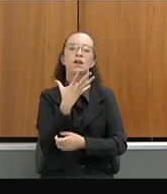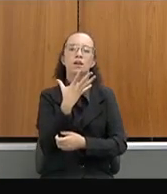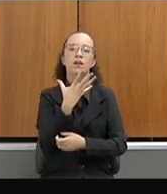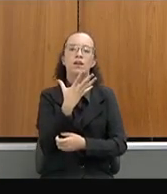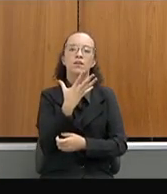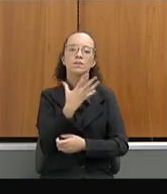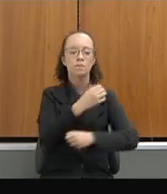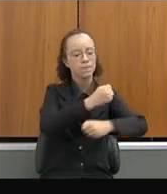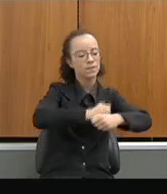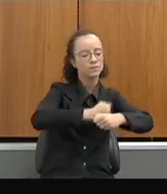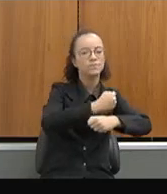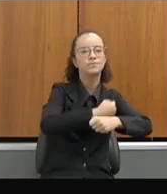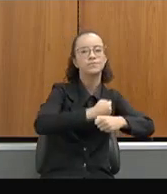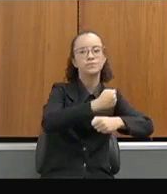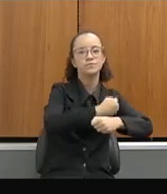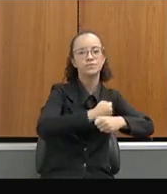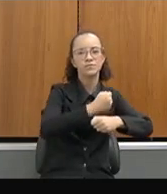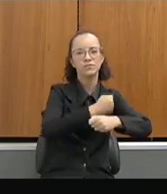merenda